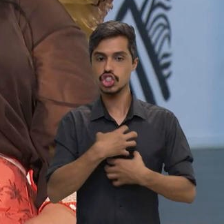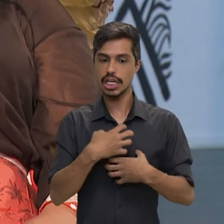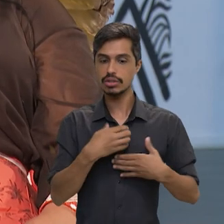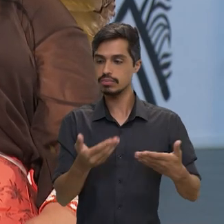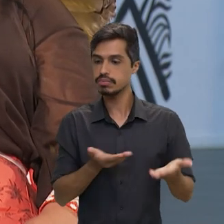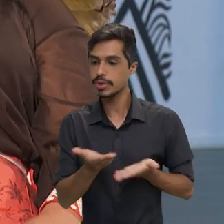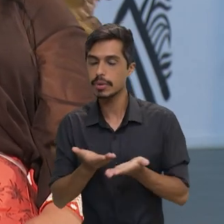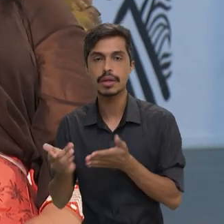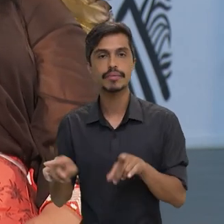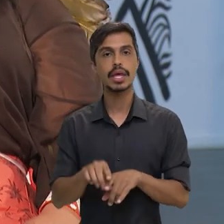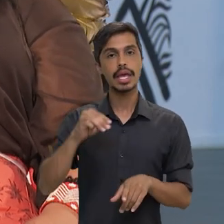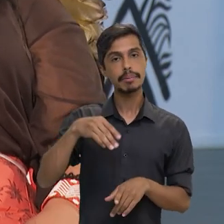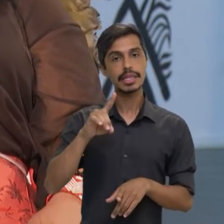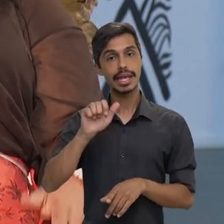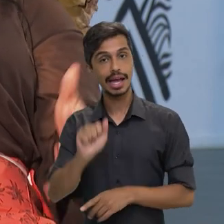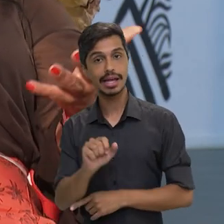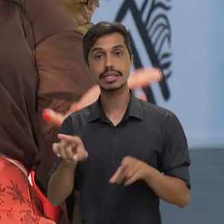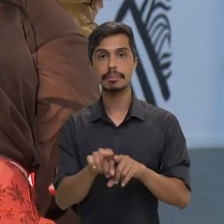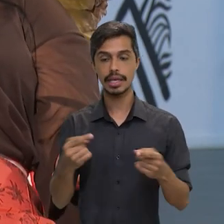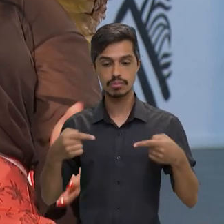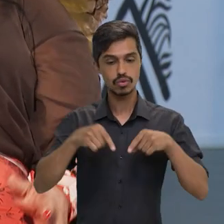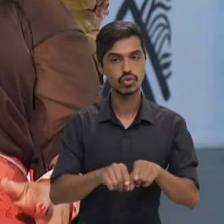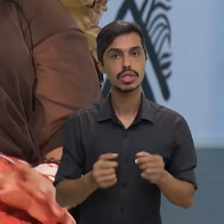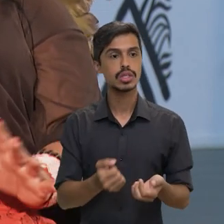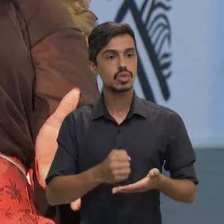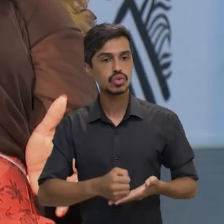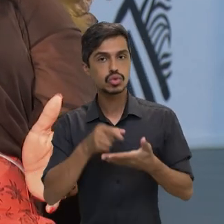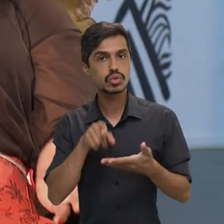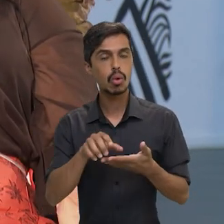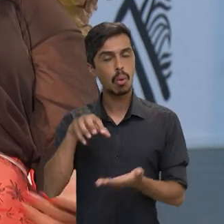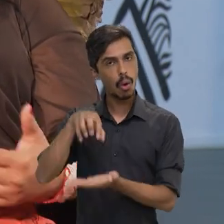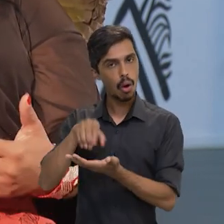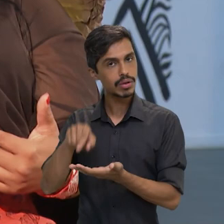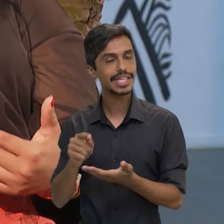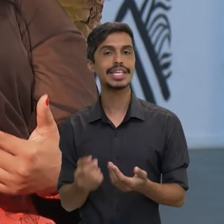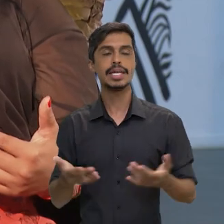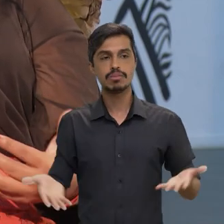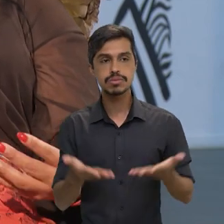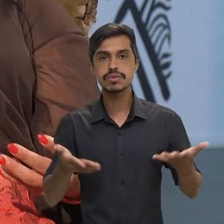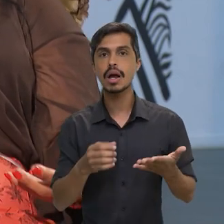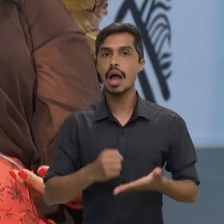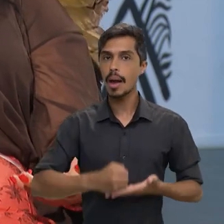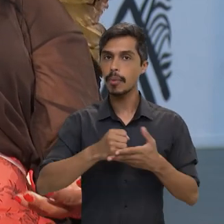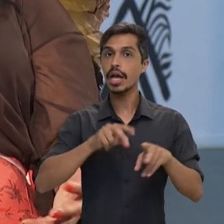condições, né? O próprio MDA também entra junto aí com esse órgão que fortalece, apoia a agricultura